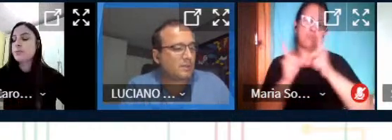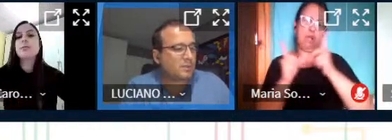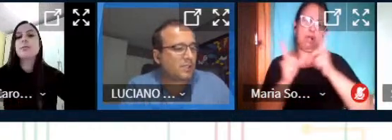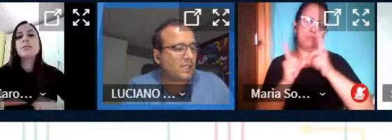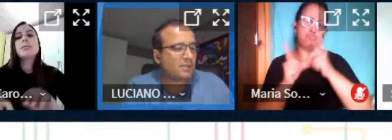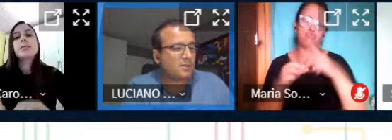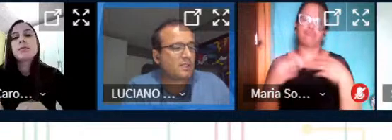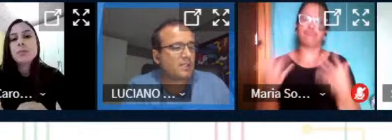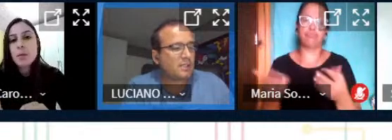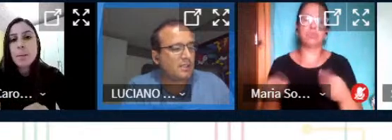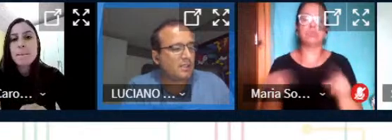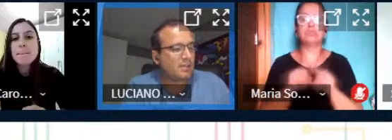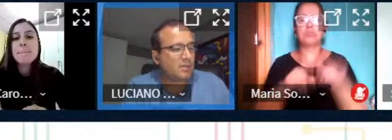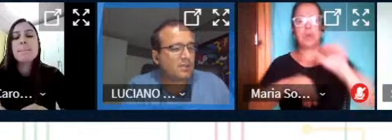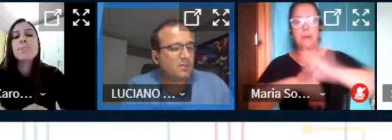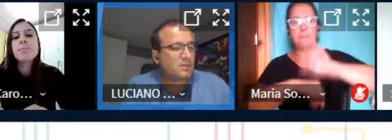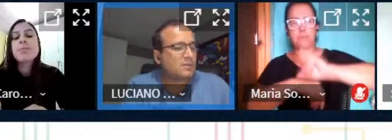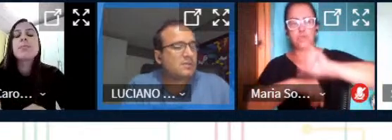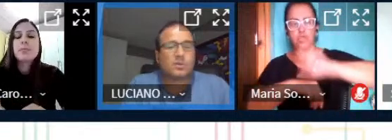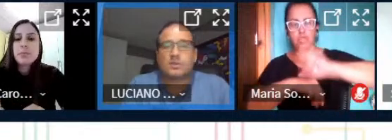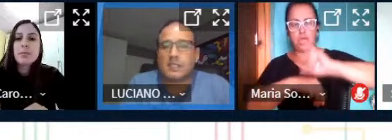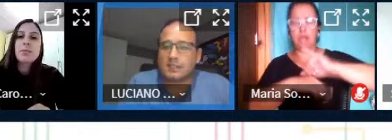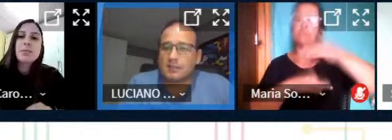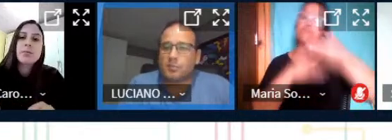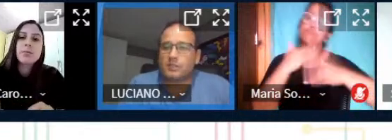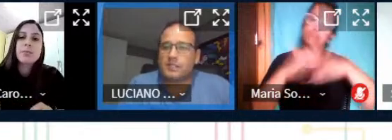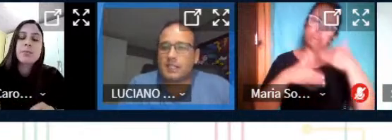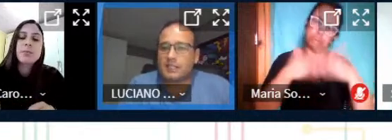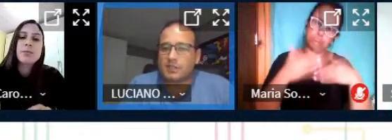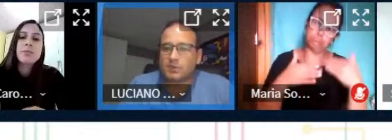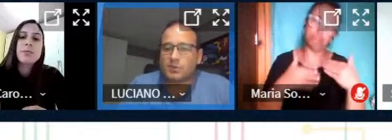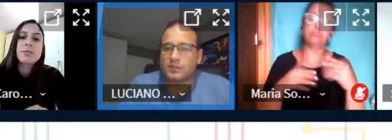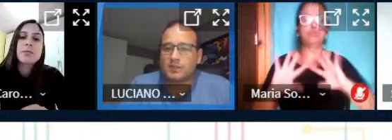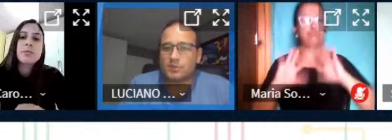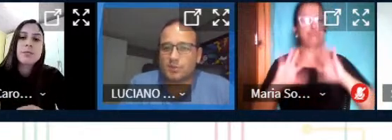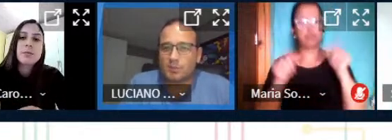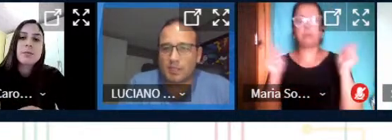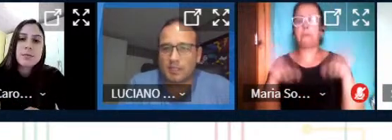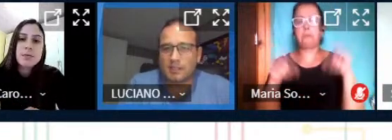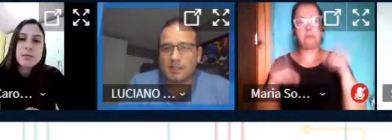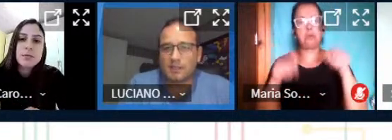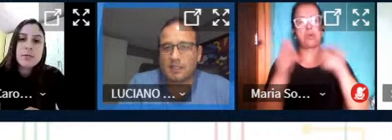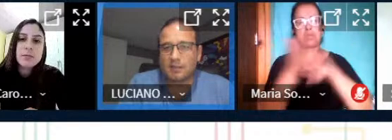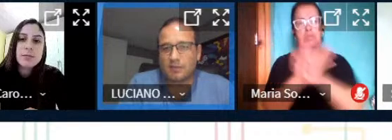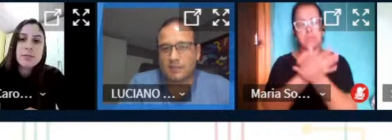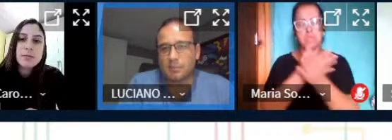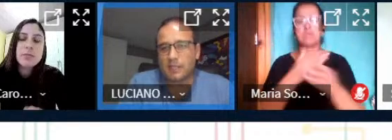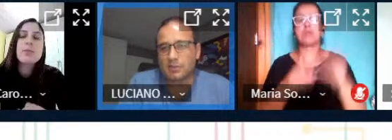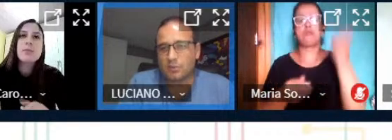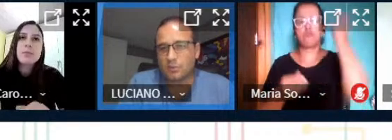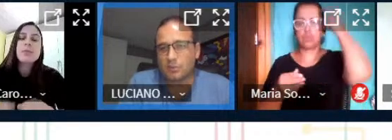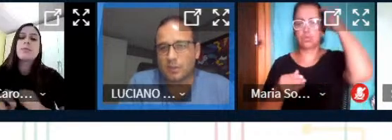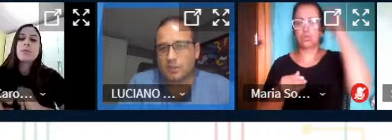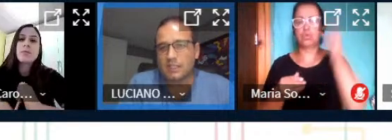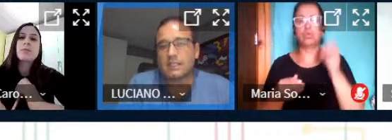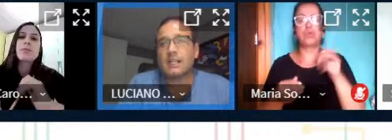hiper objetos né quanto todos eles podem se encaixar junto nessa cultura maker né e até fazer parte do grupo né eu acho que já está